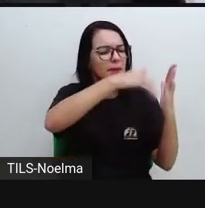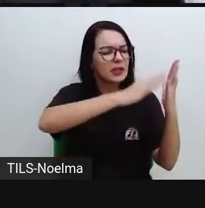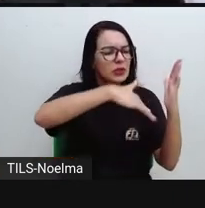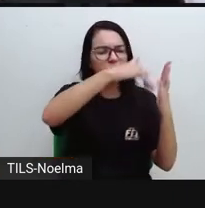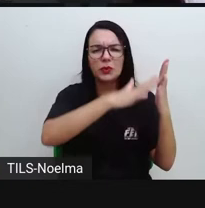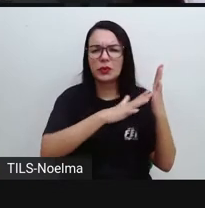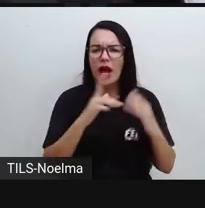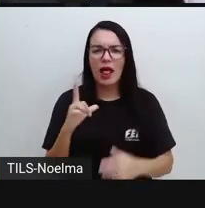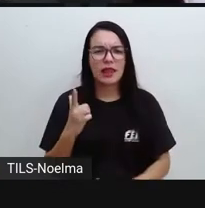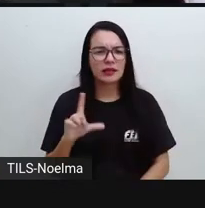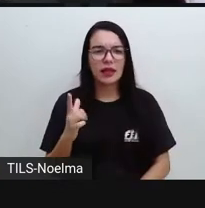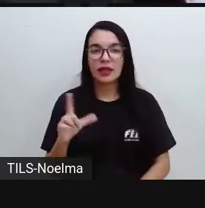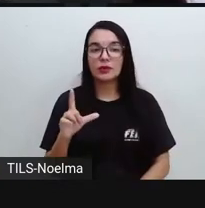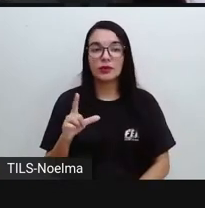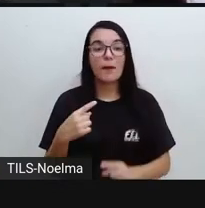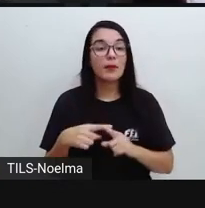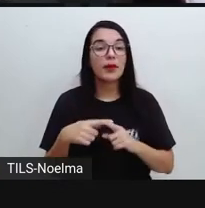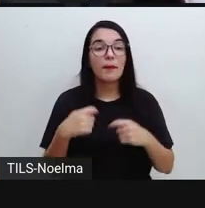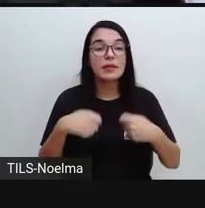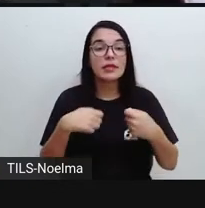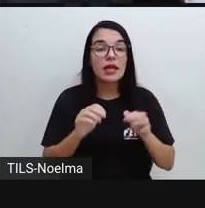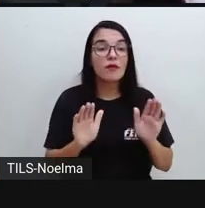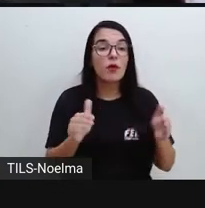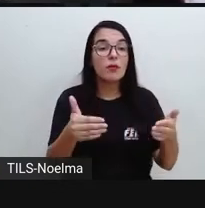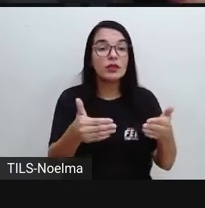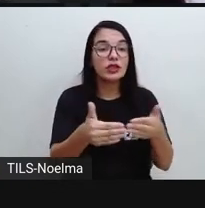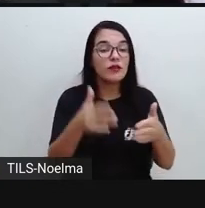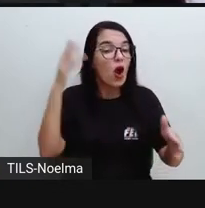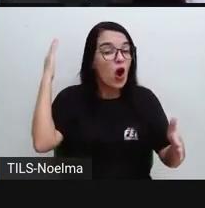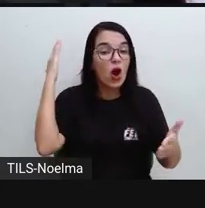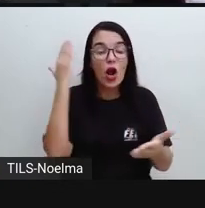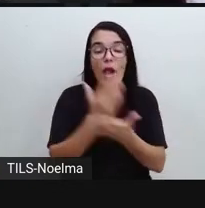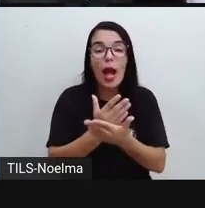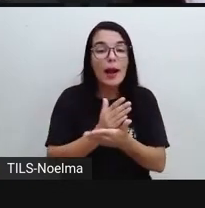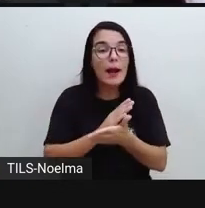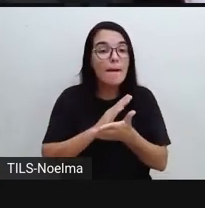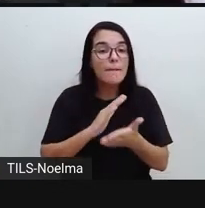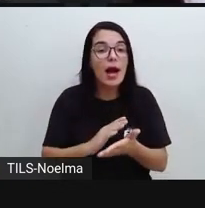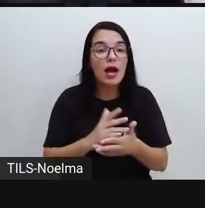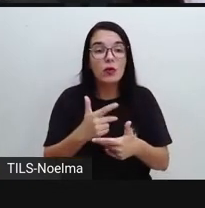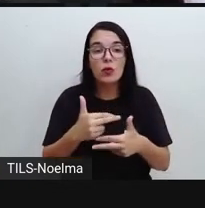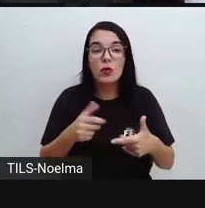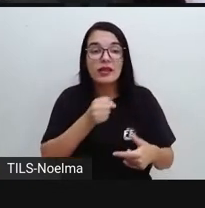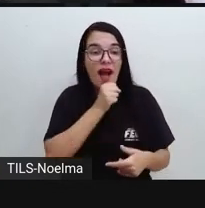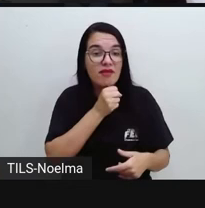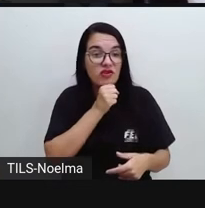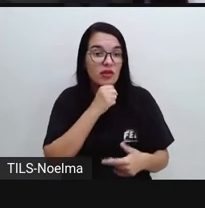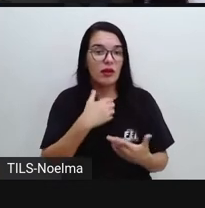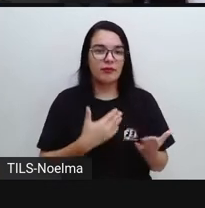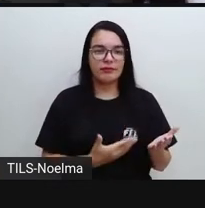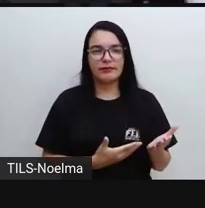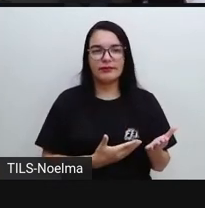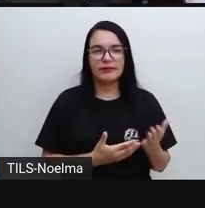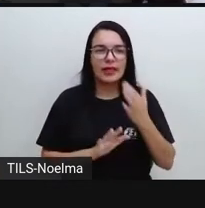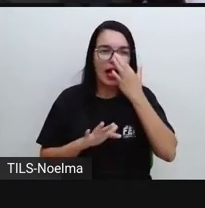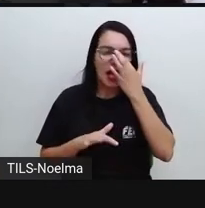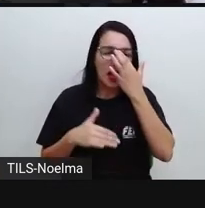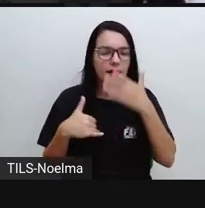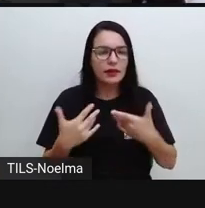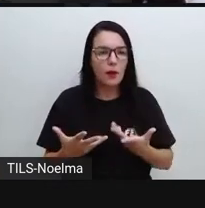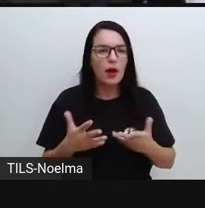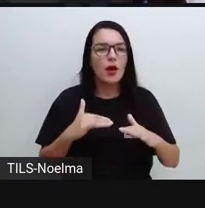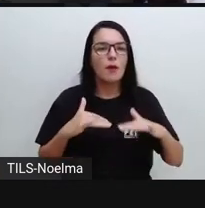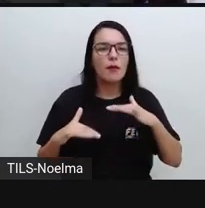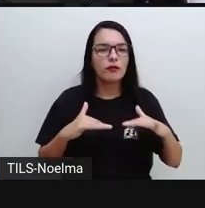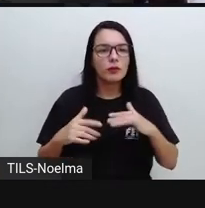objetivo era o quê? Romper com o tradicionalismo e experimentar coisas novas, certo? Esses movimentos foram